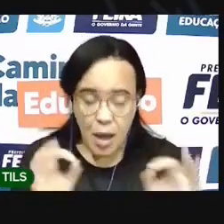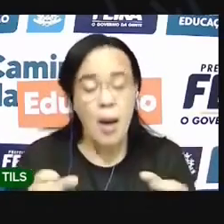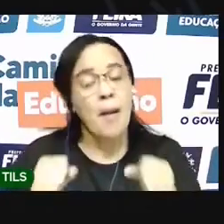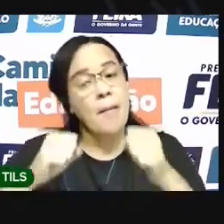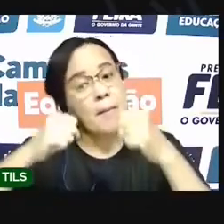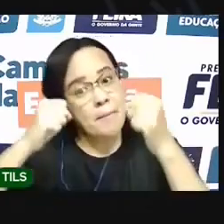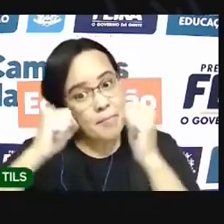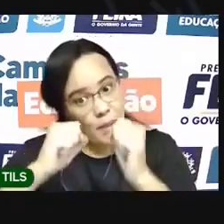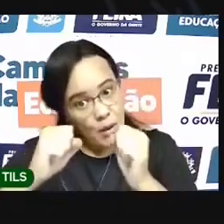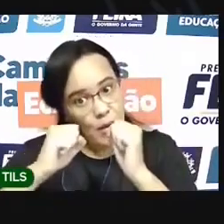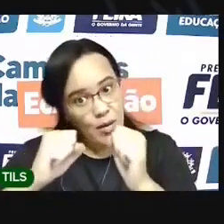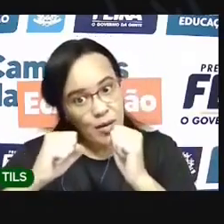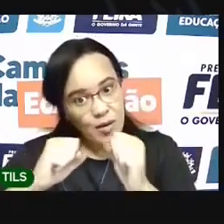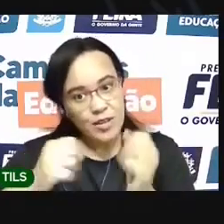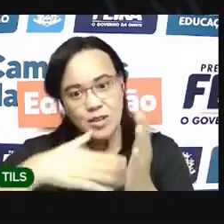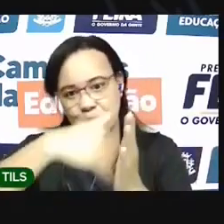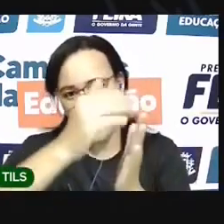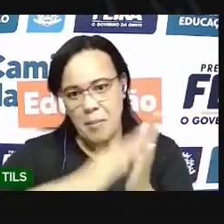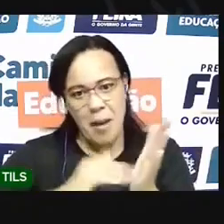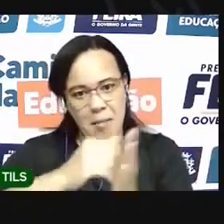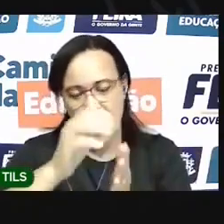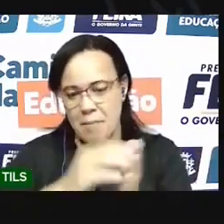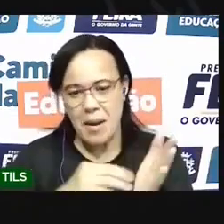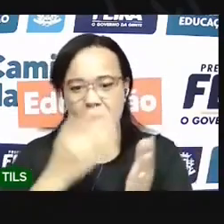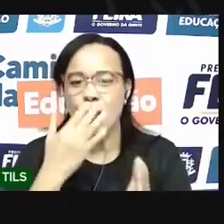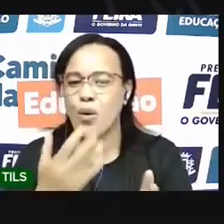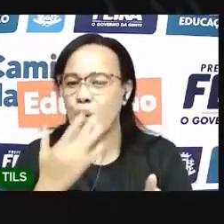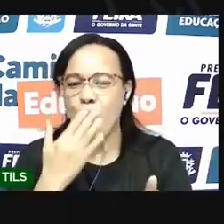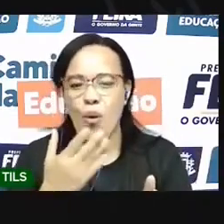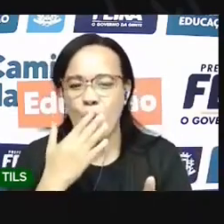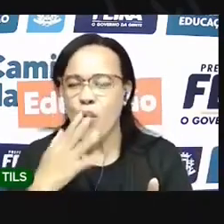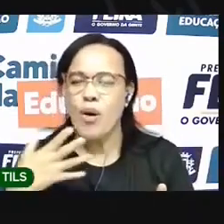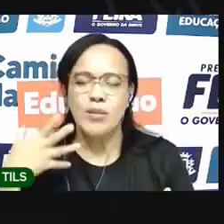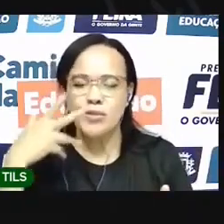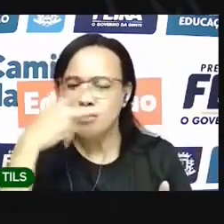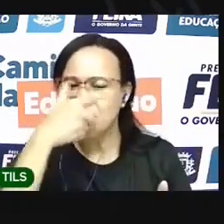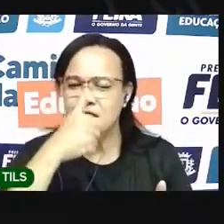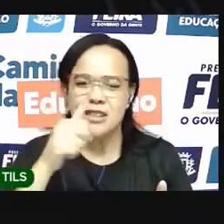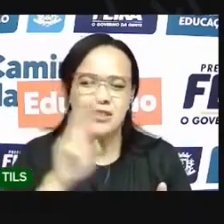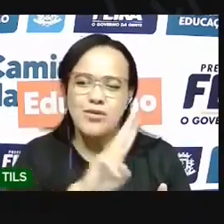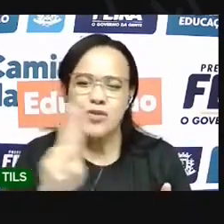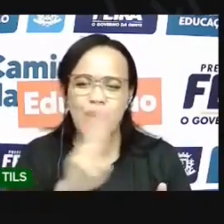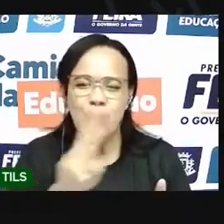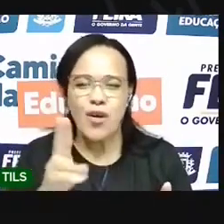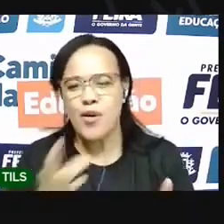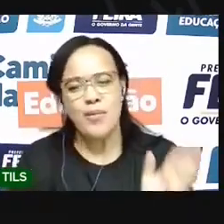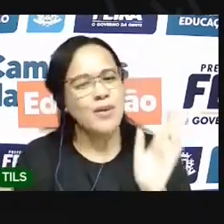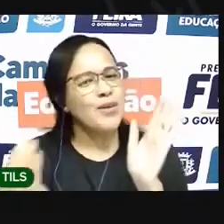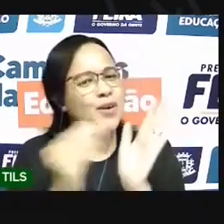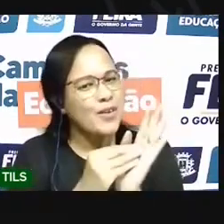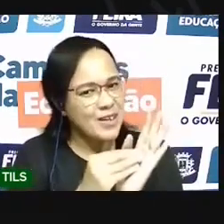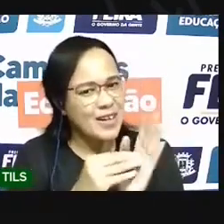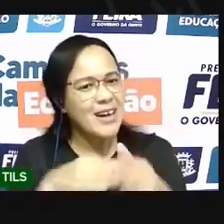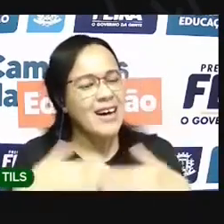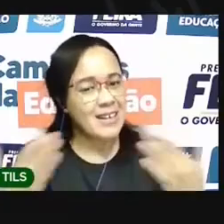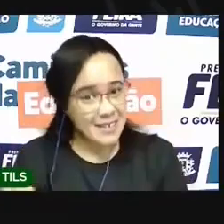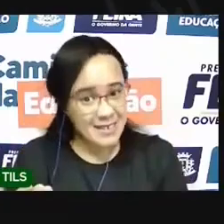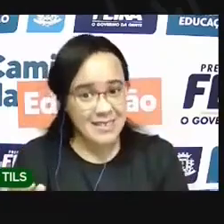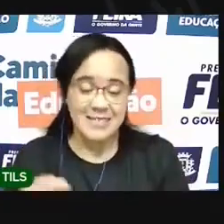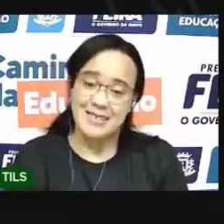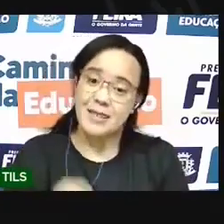nome Tá? Capricha aí Na decoração desse barquinho Eu espero que vocês tenham